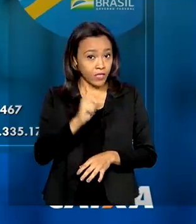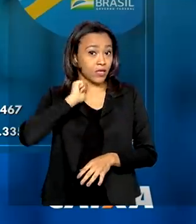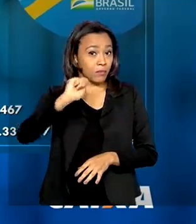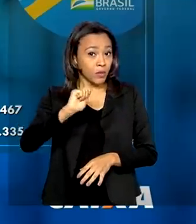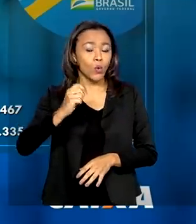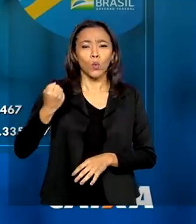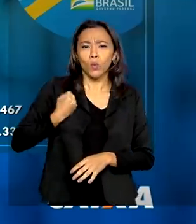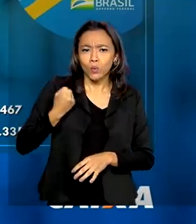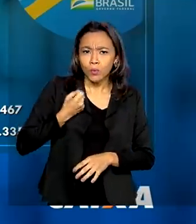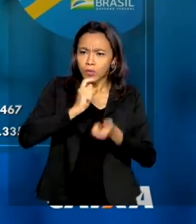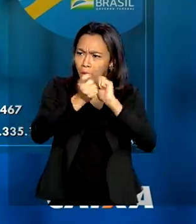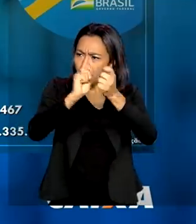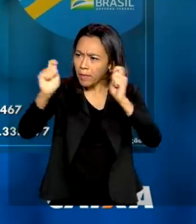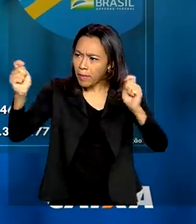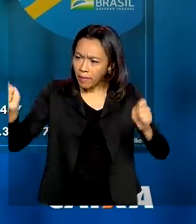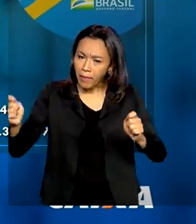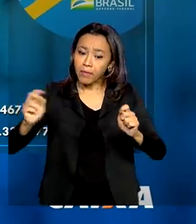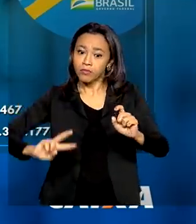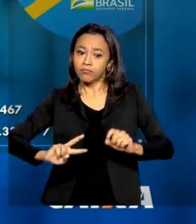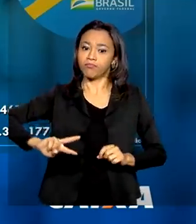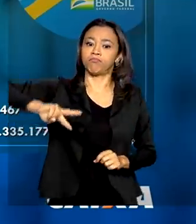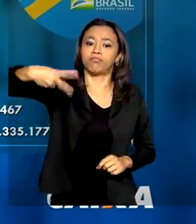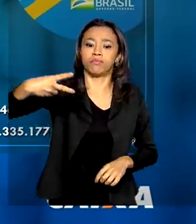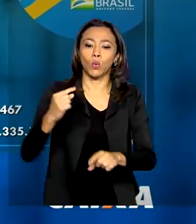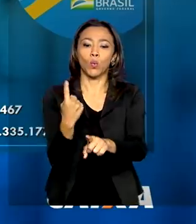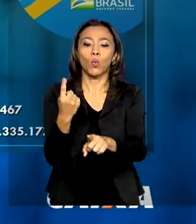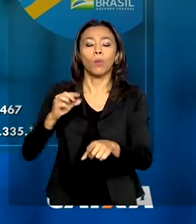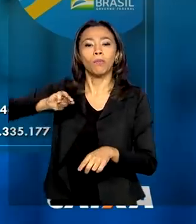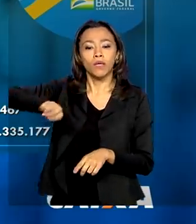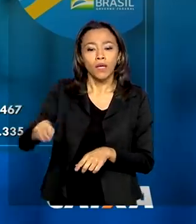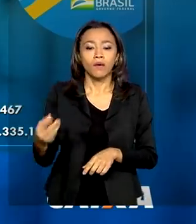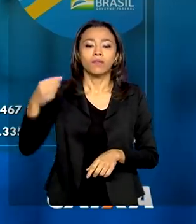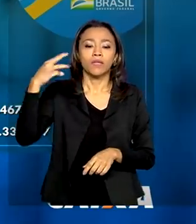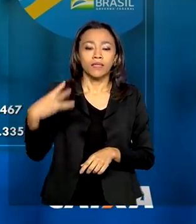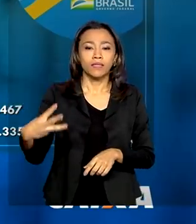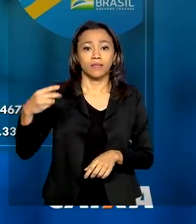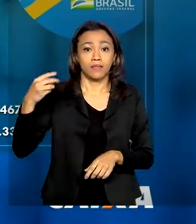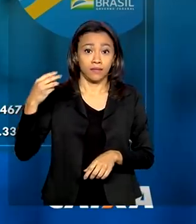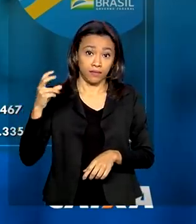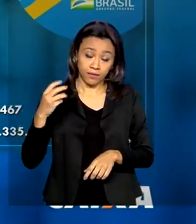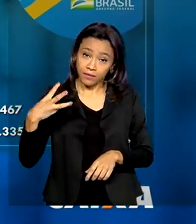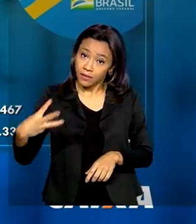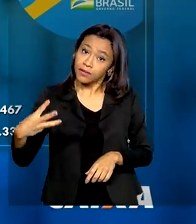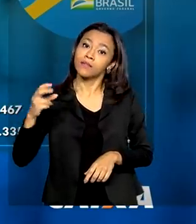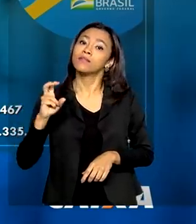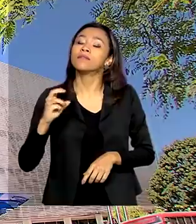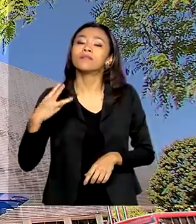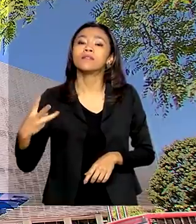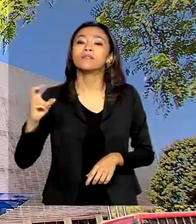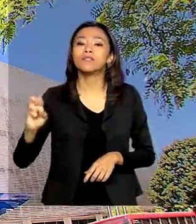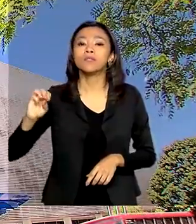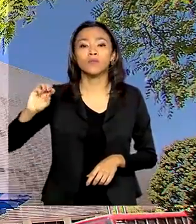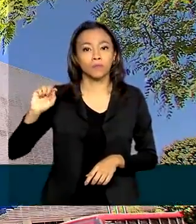pagamentos do auxílio emergencial saltou para 1 milhão 335 mil pagamentos em 5 de maio.